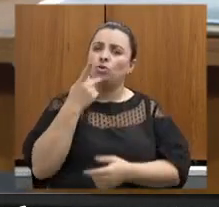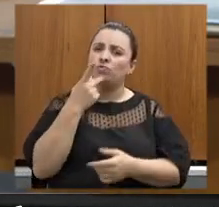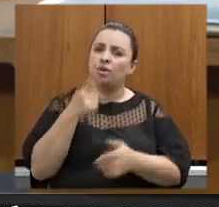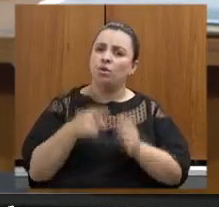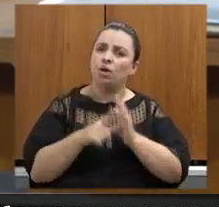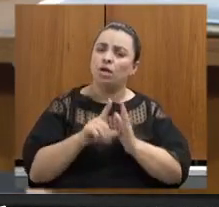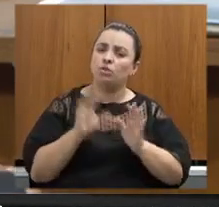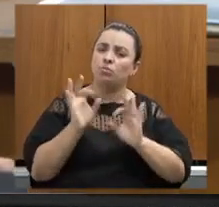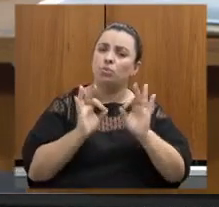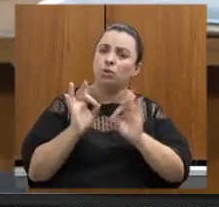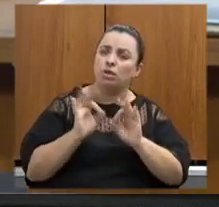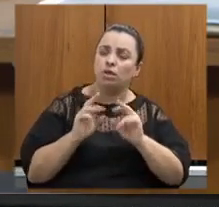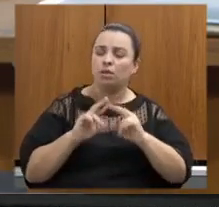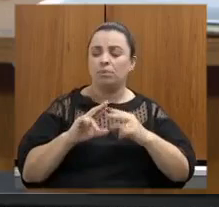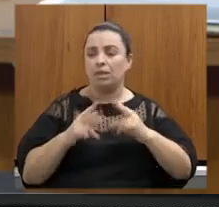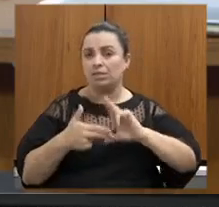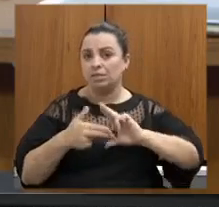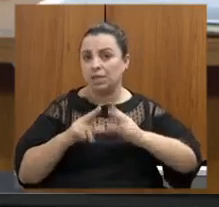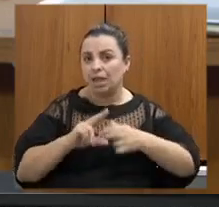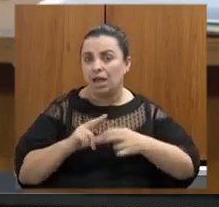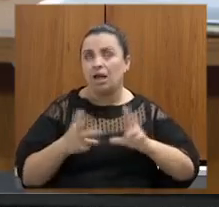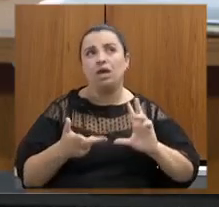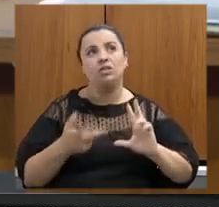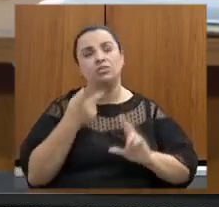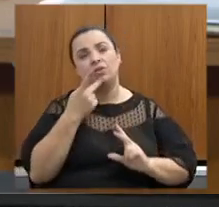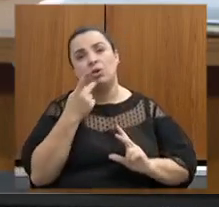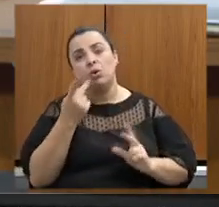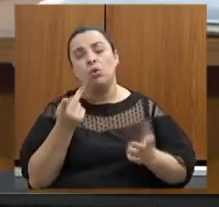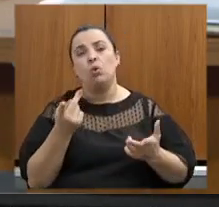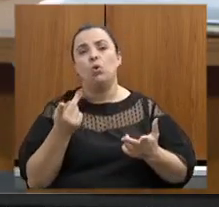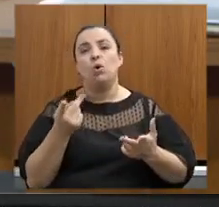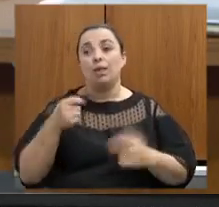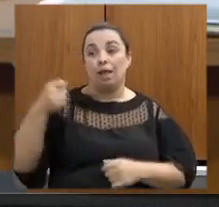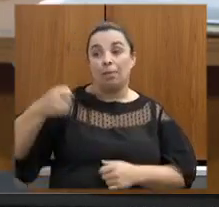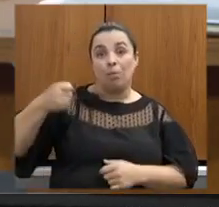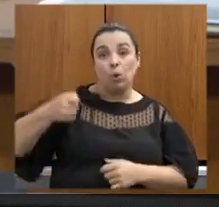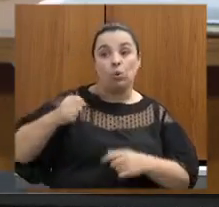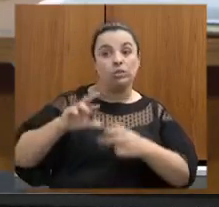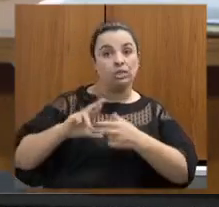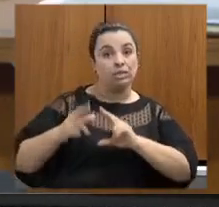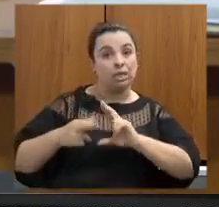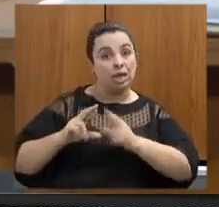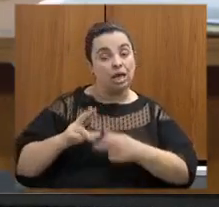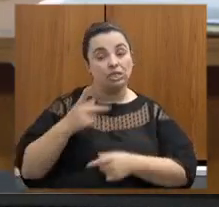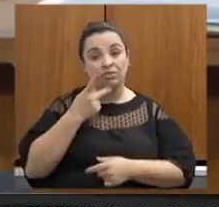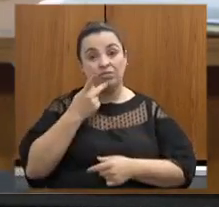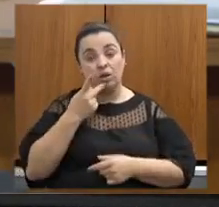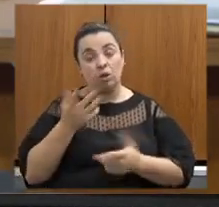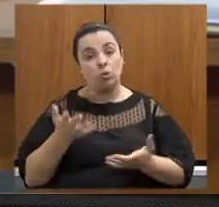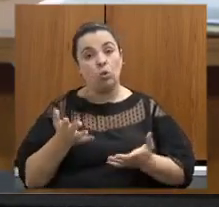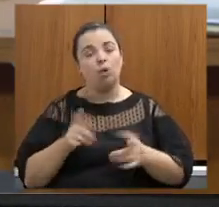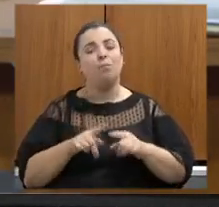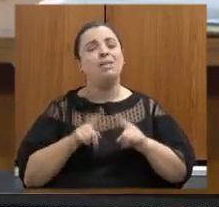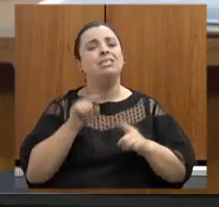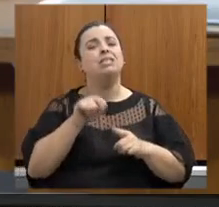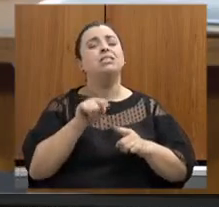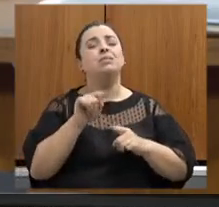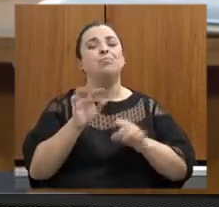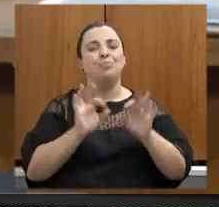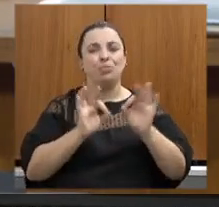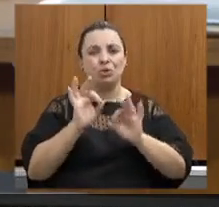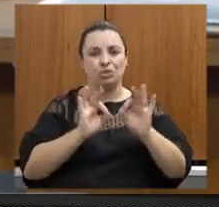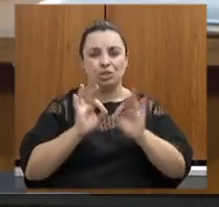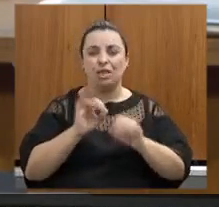da bolsa reciclagem e tudo e esse é um projeto muito interessante porque na